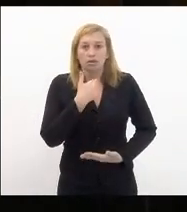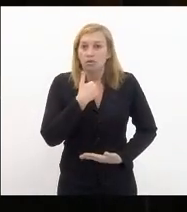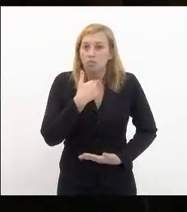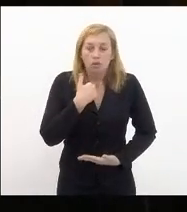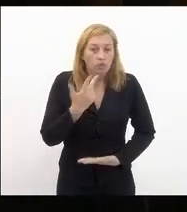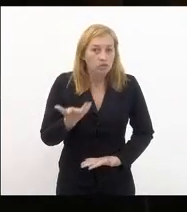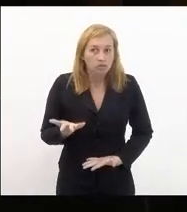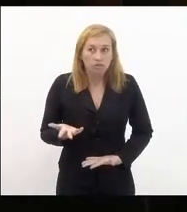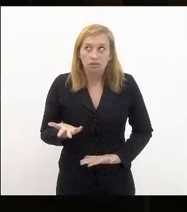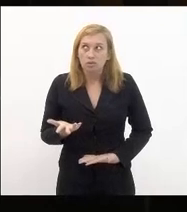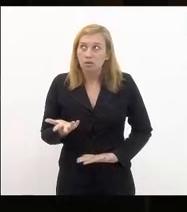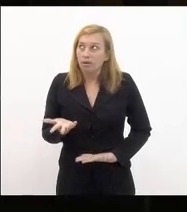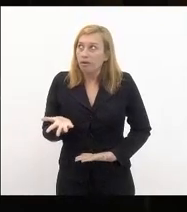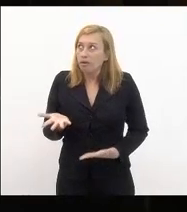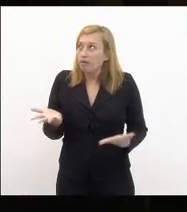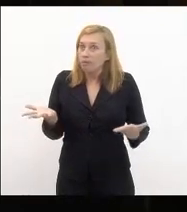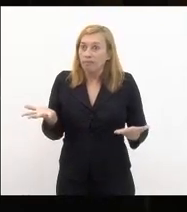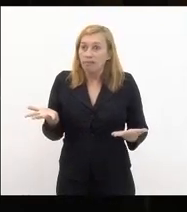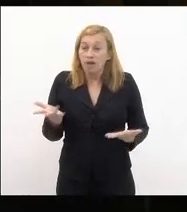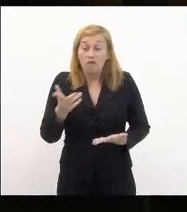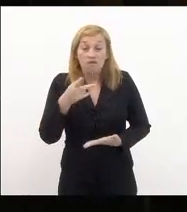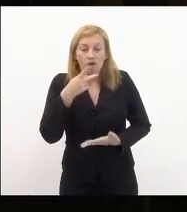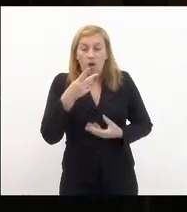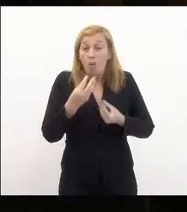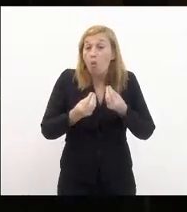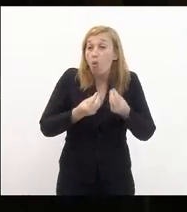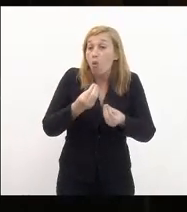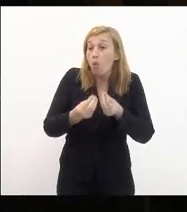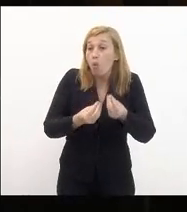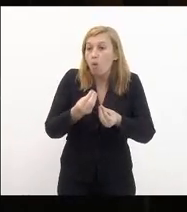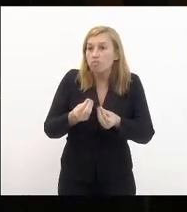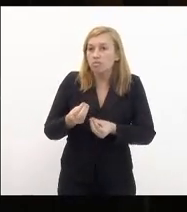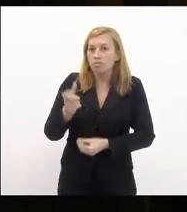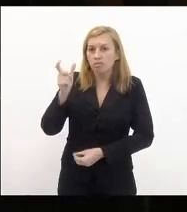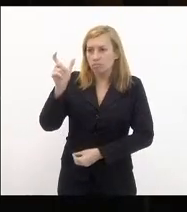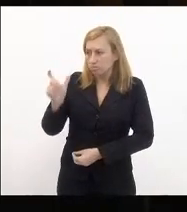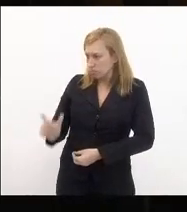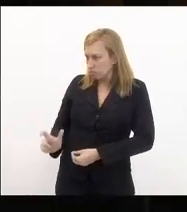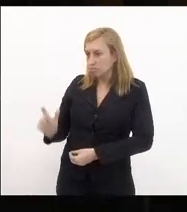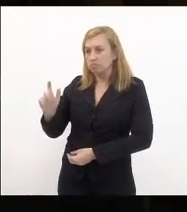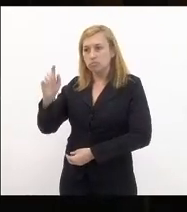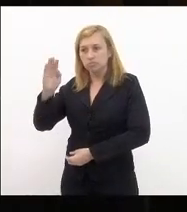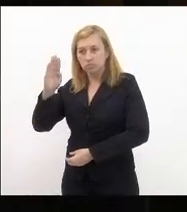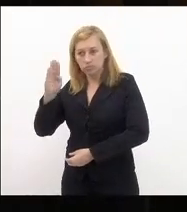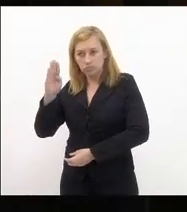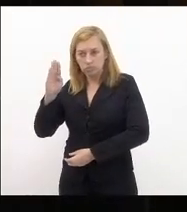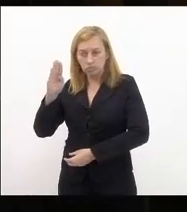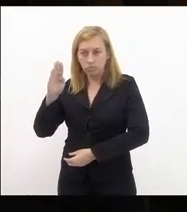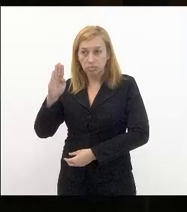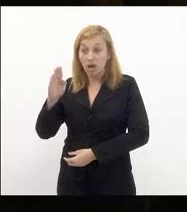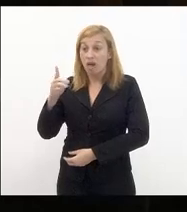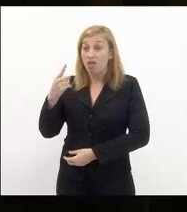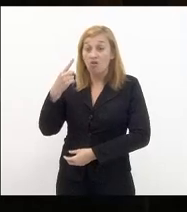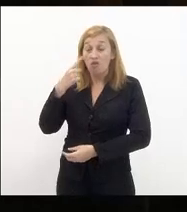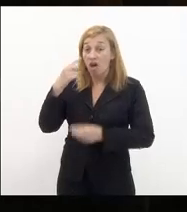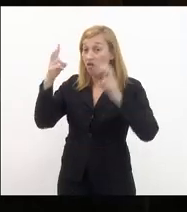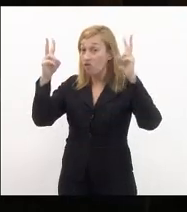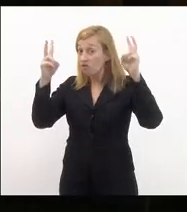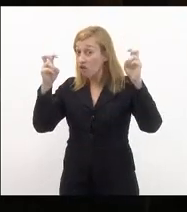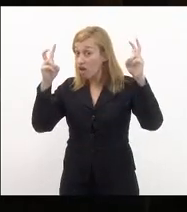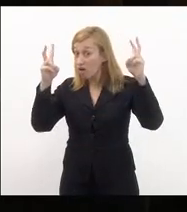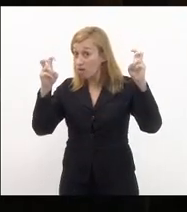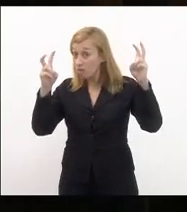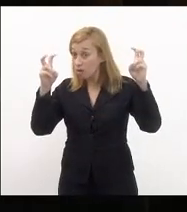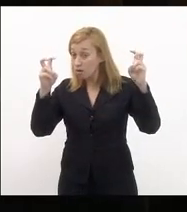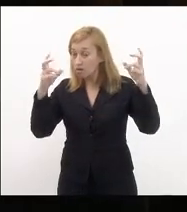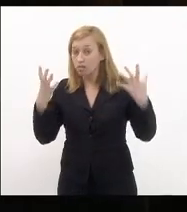questionar sobre como esta candidata encara temas relevantes